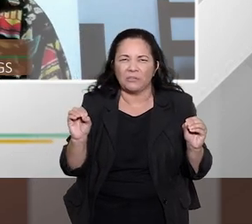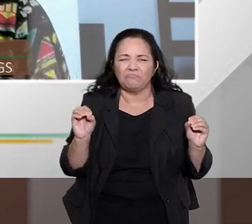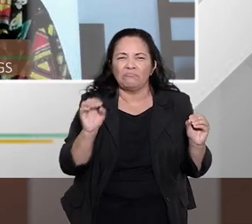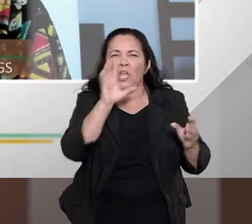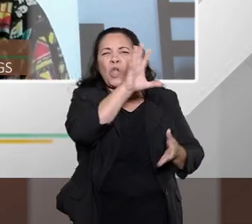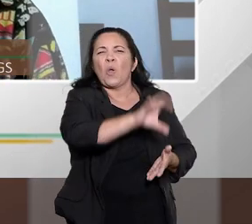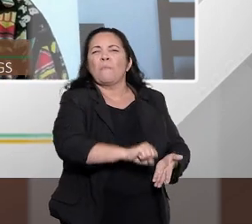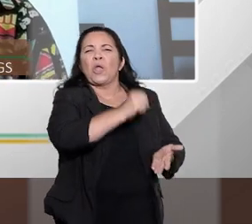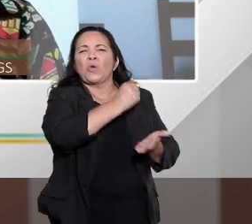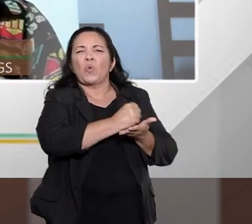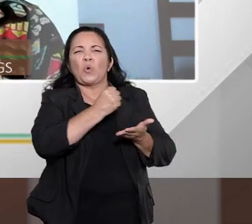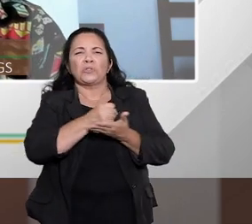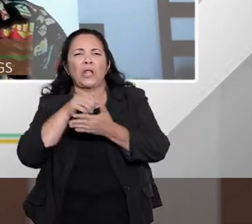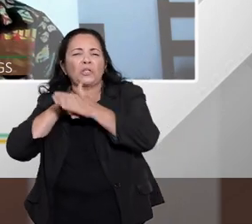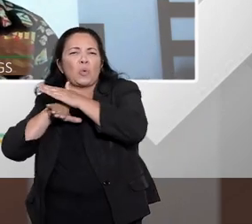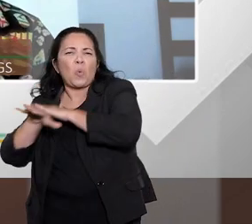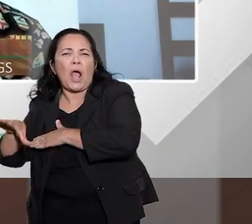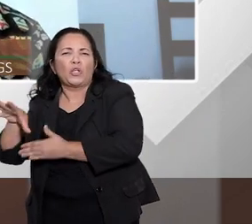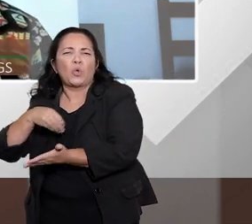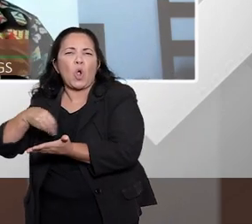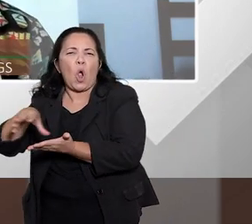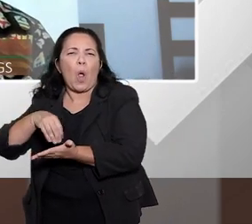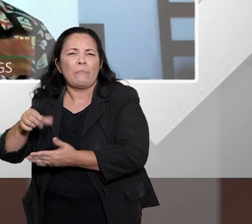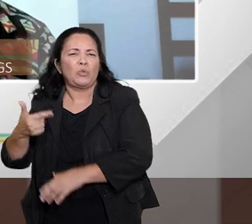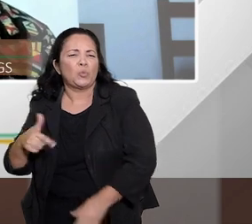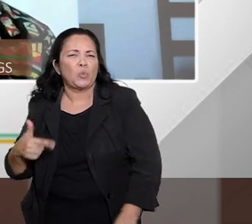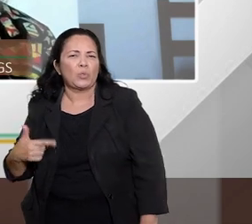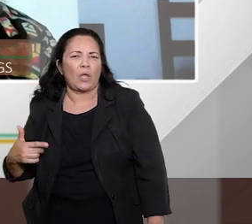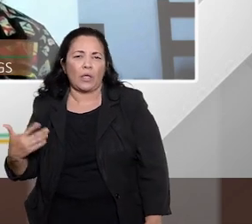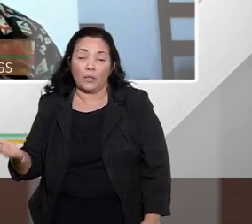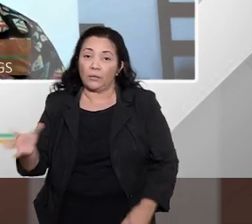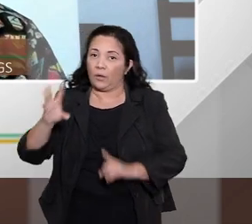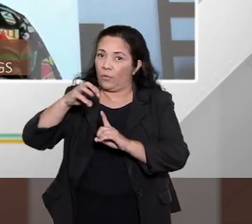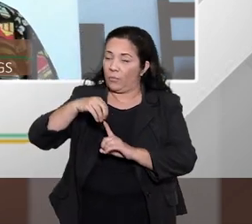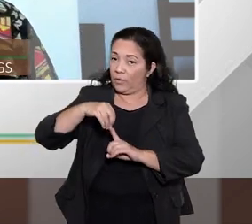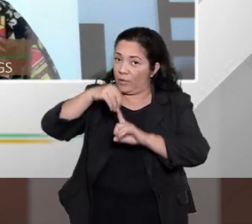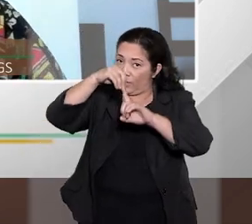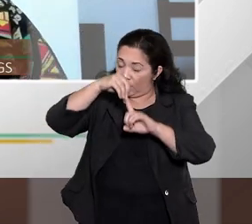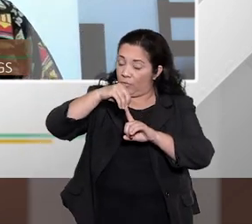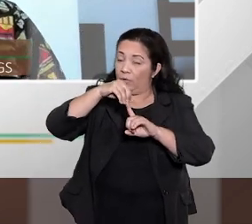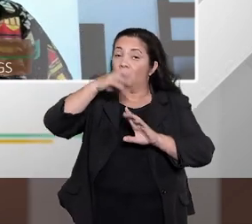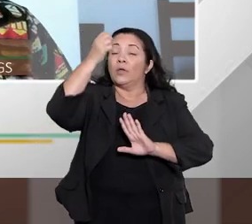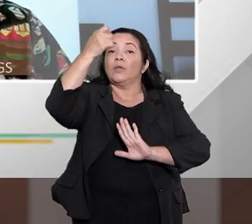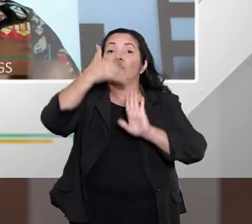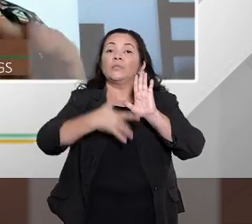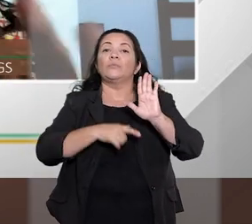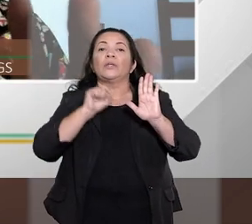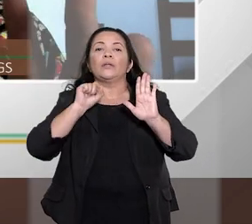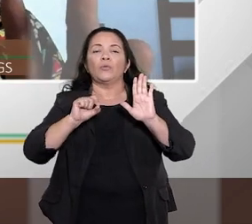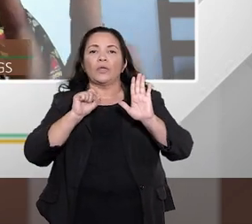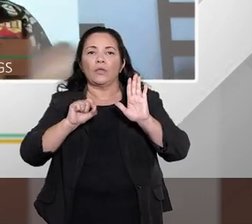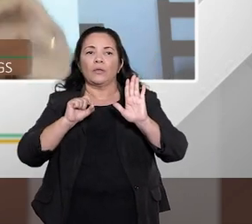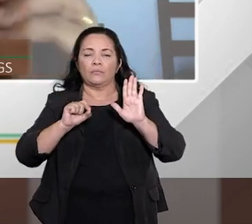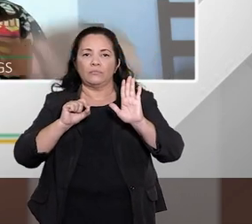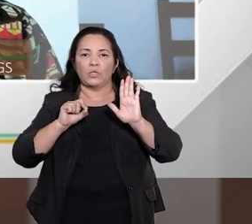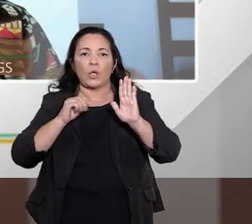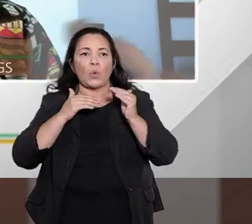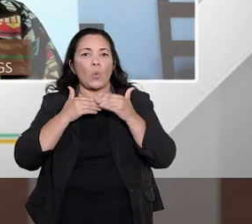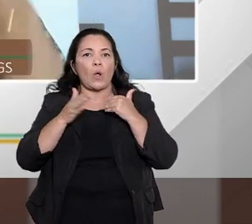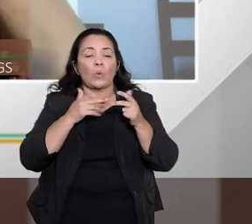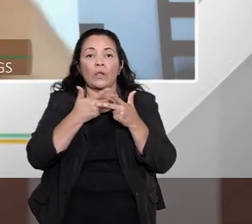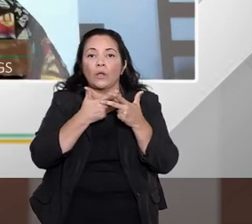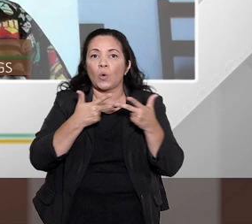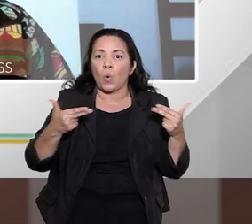que não está de acordo com a boa fé com o crédito responsável então esse parágrafo único diz que o descumprimento de qualquer dos deveres de boa